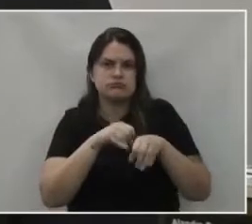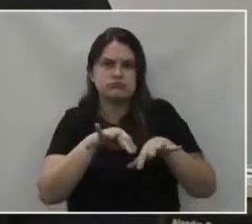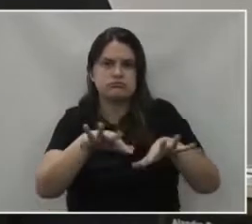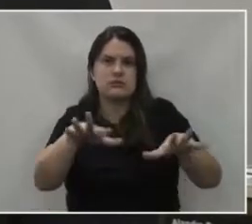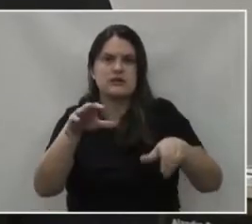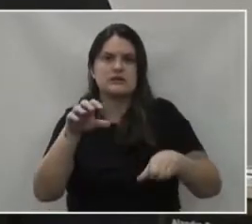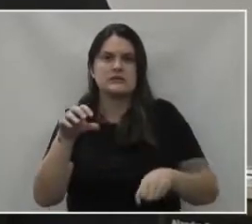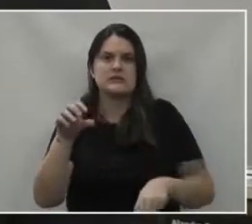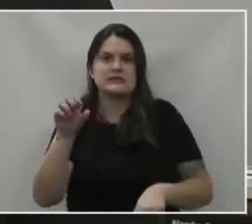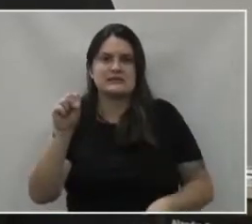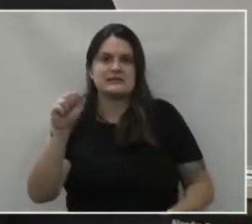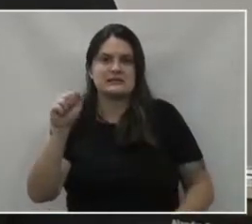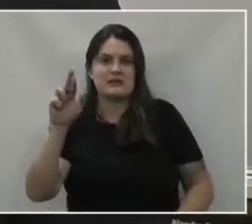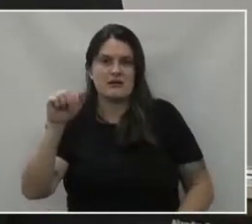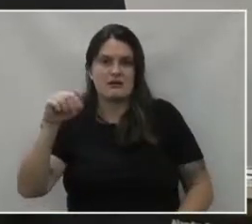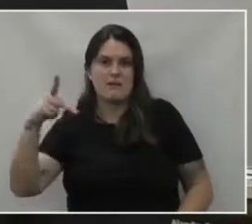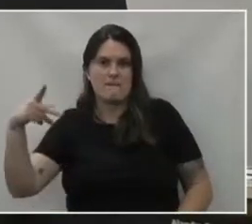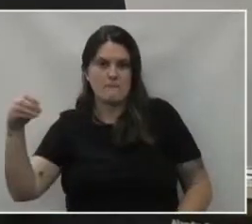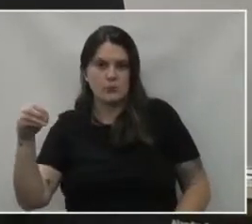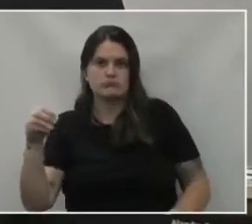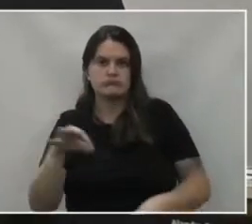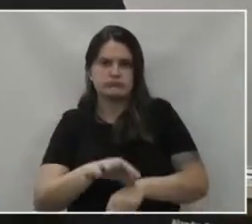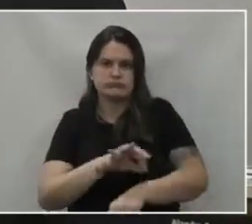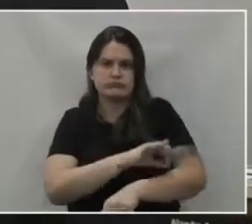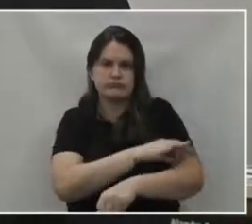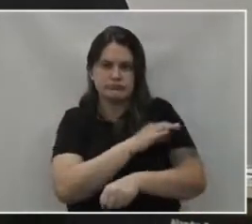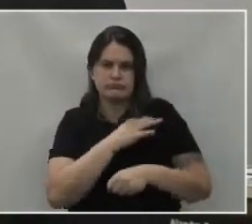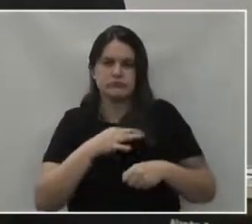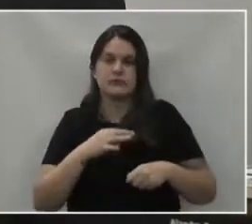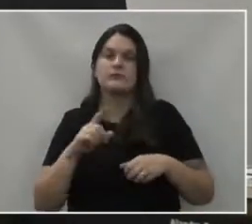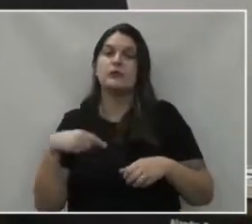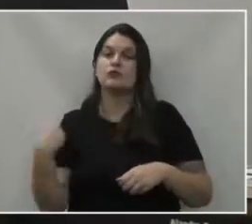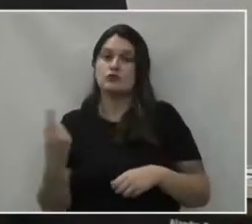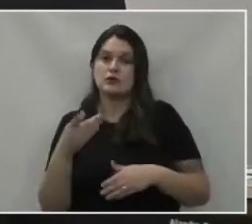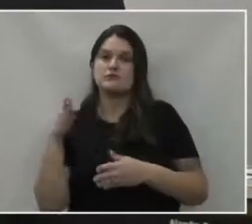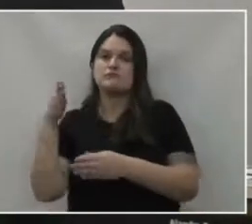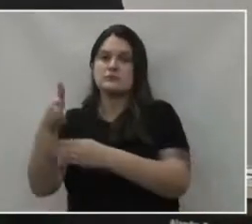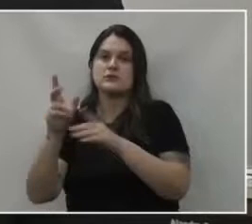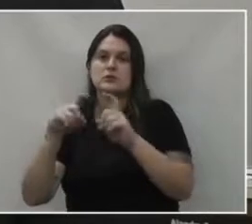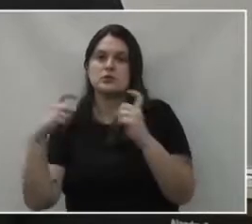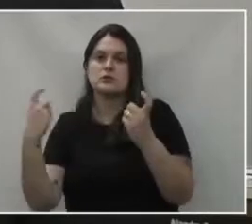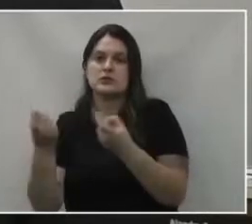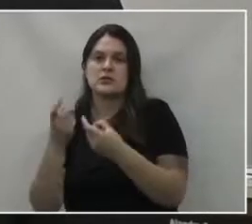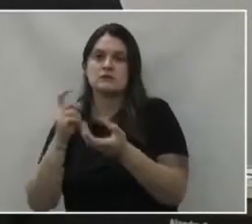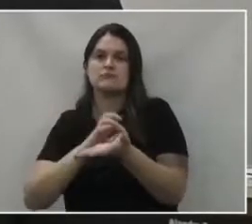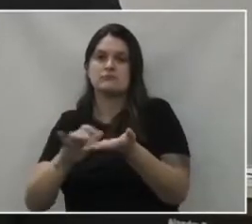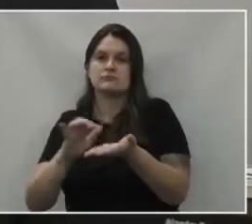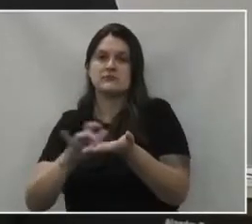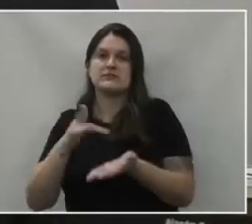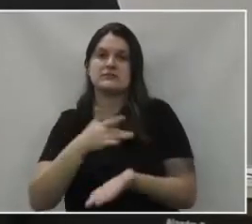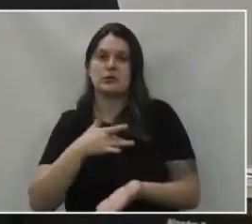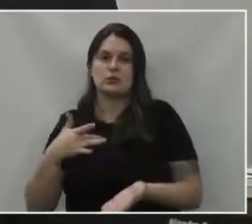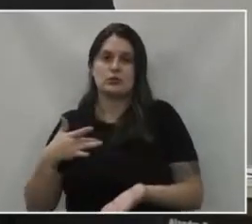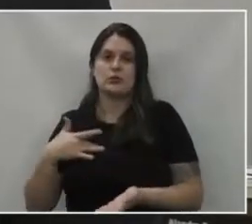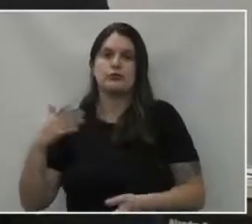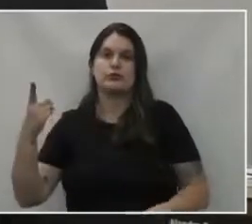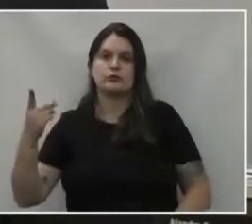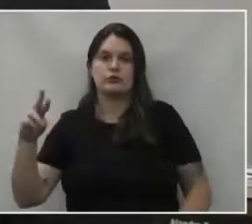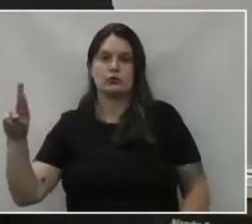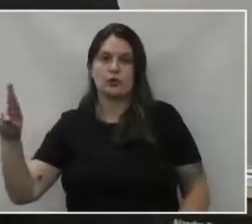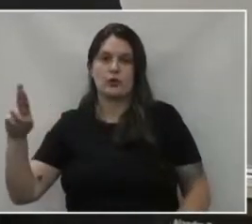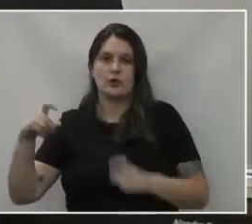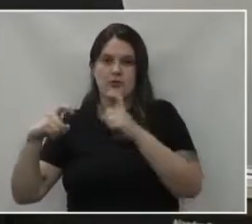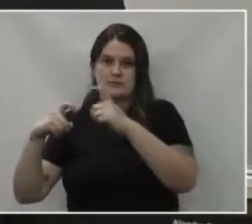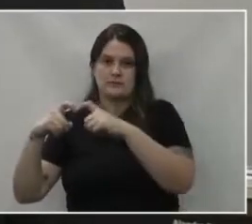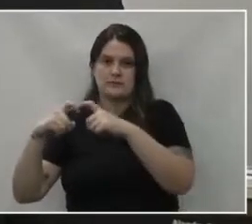legislativo, né? É, nós participamos de uma reunião com o secretário de saúde do município de União da Vitória doutora Eli Carneiro